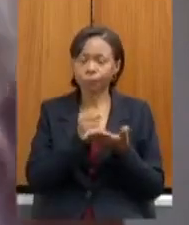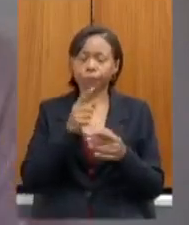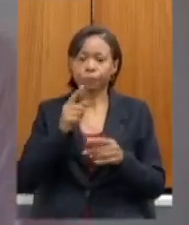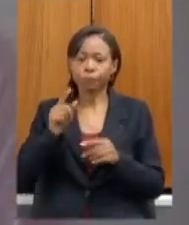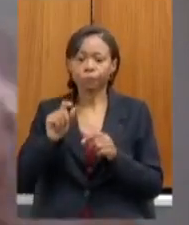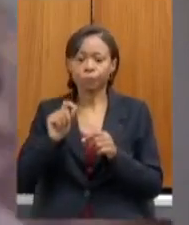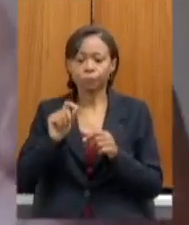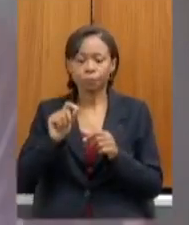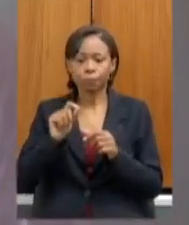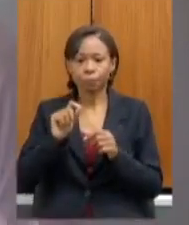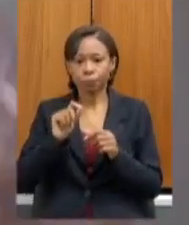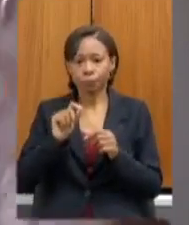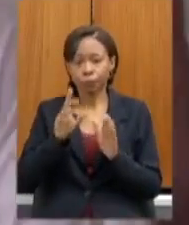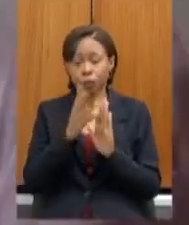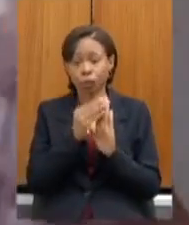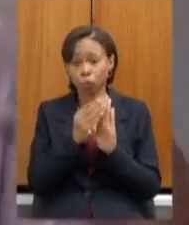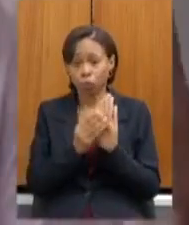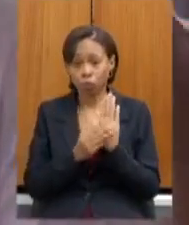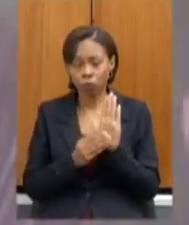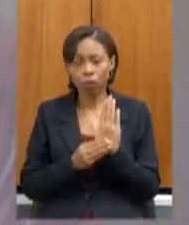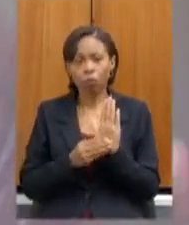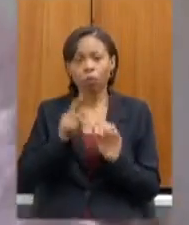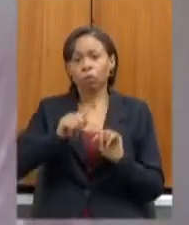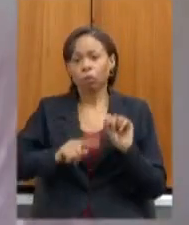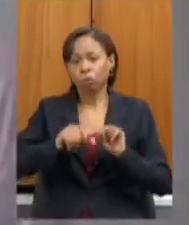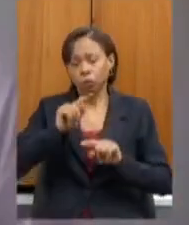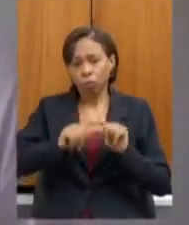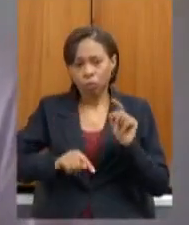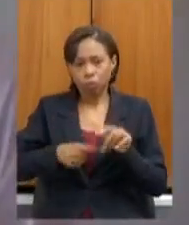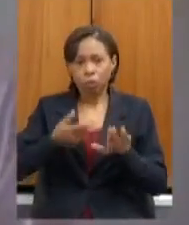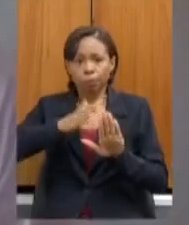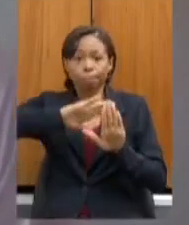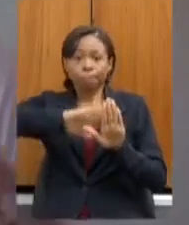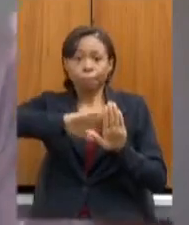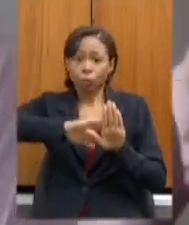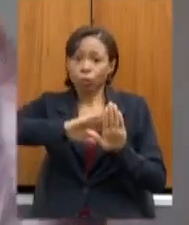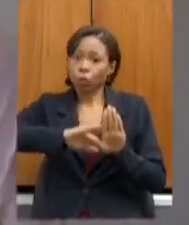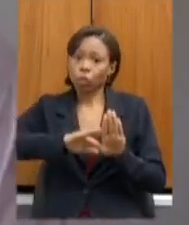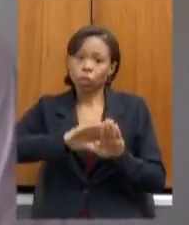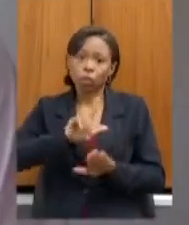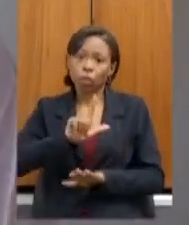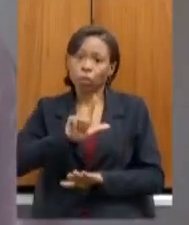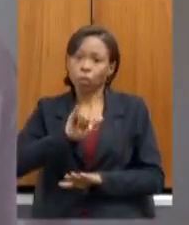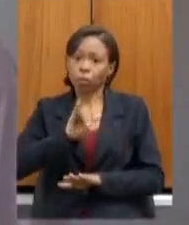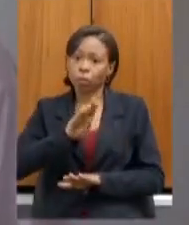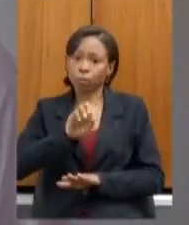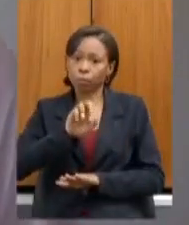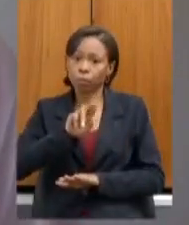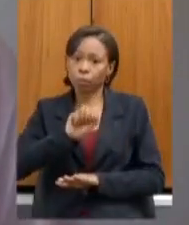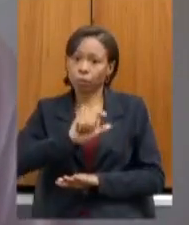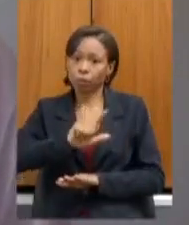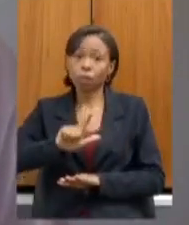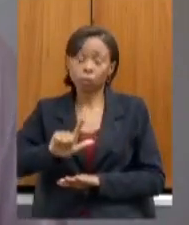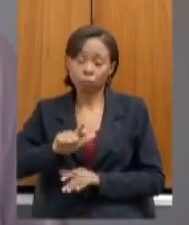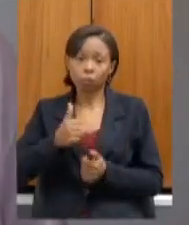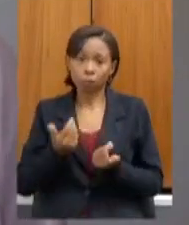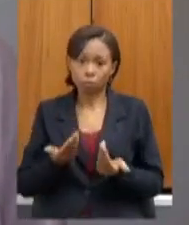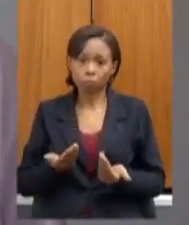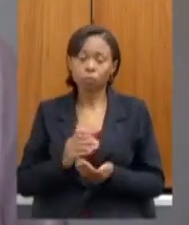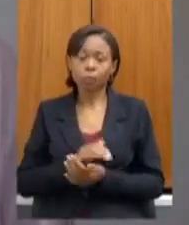de ideologia liberal professores da rede de ideologia liberal que estão conseguindo compor e o nosso